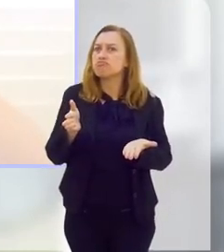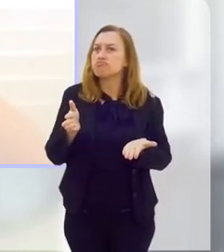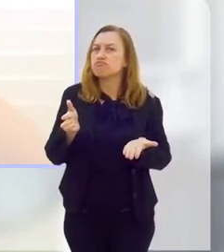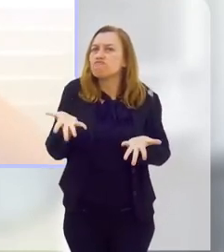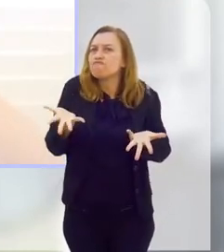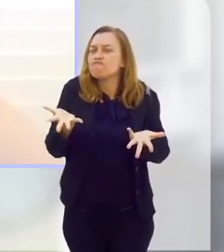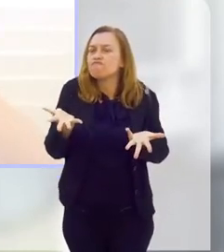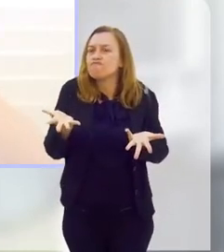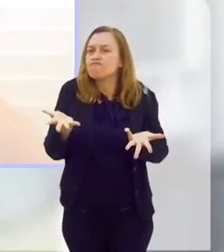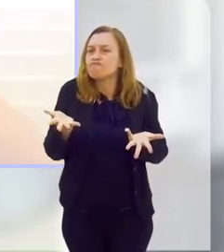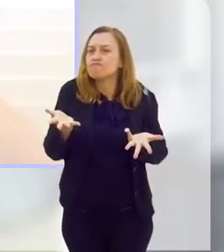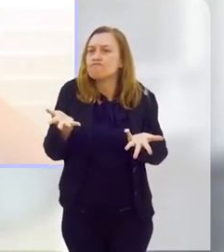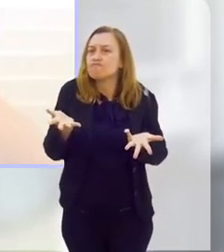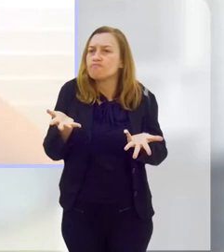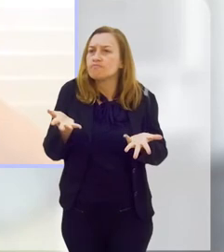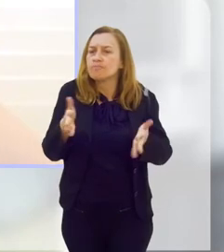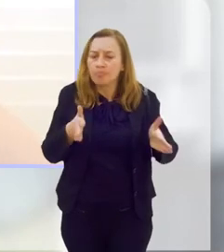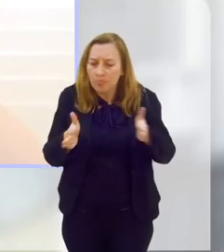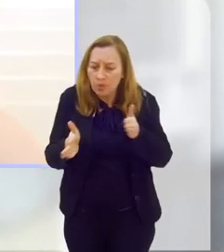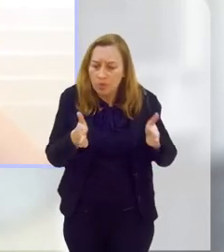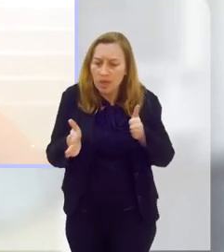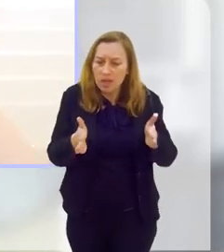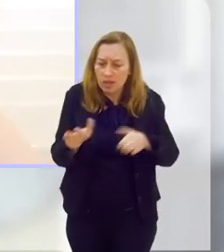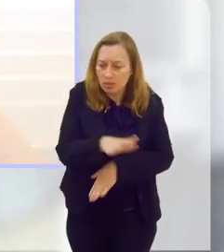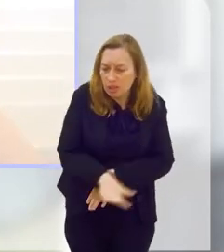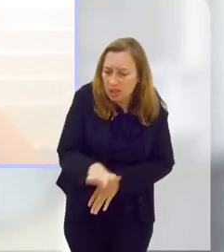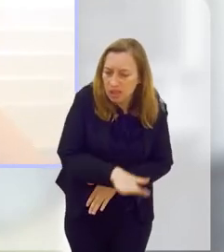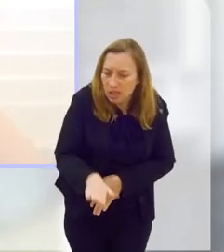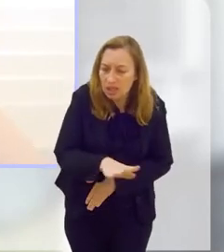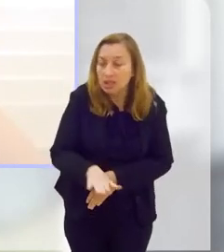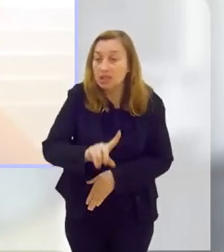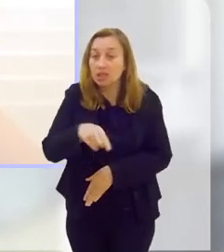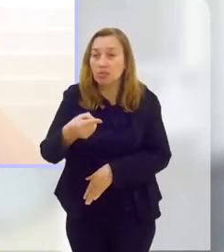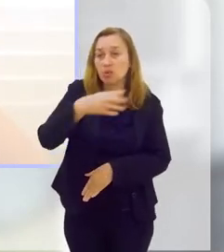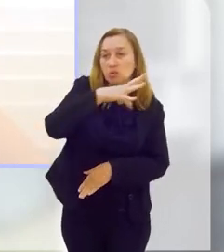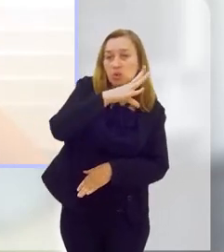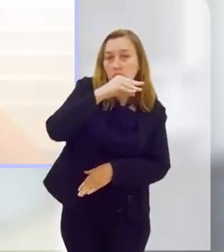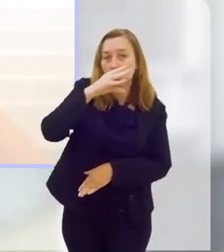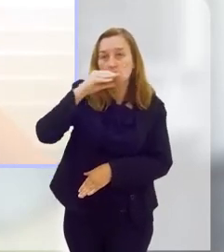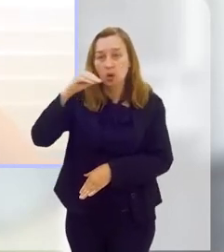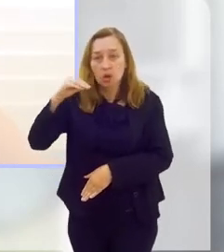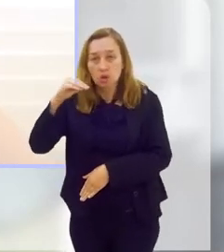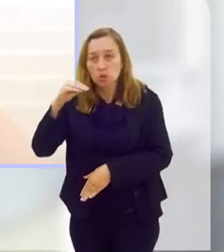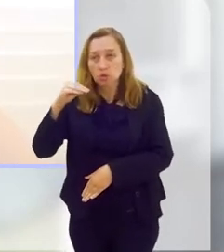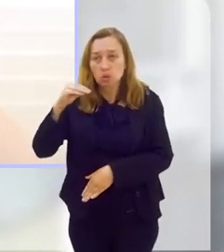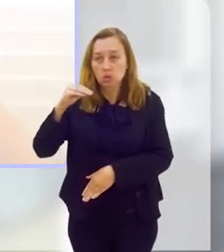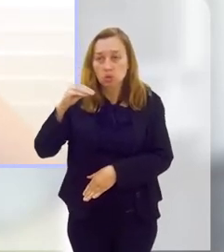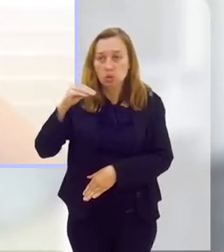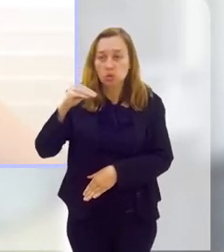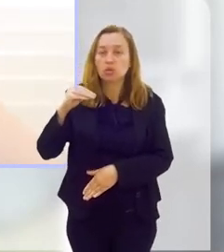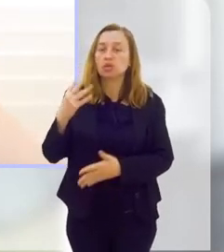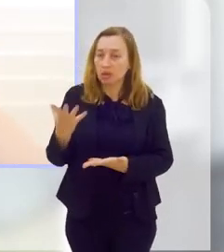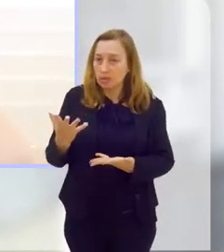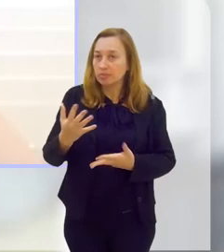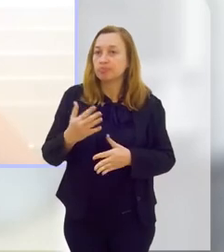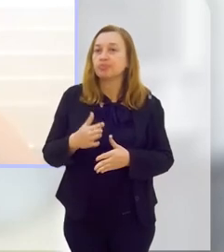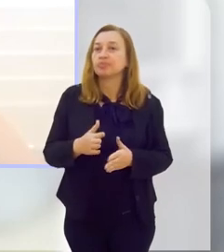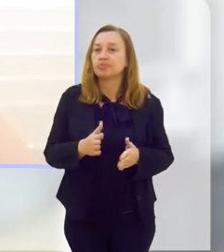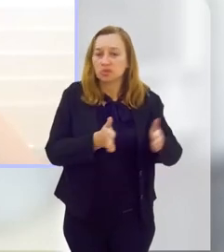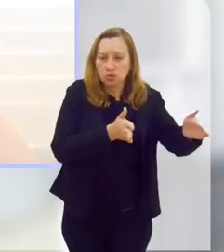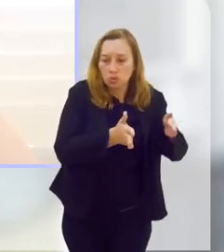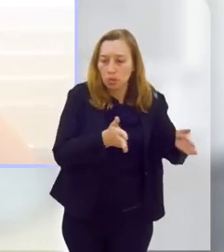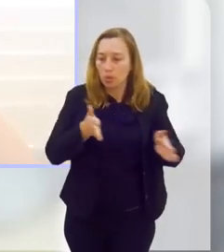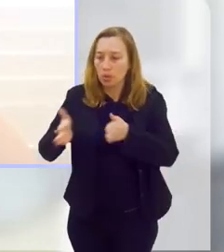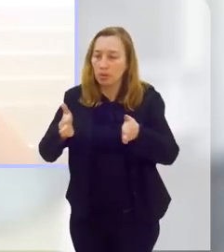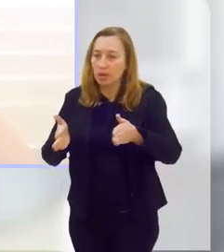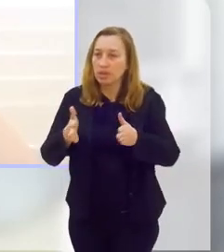fase da infância, depois pré-adolescência, adolescência, os adipócitos